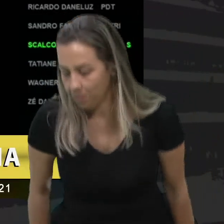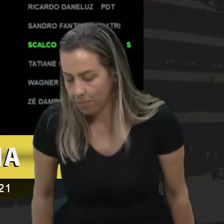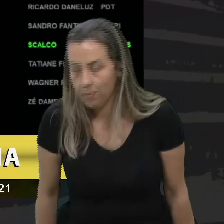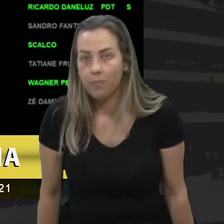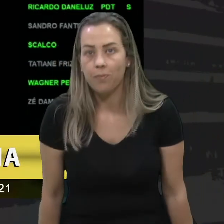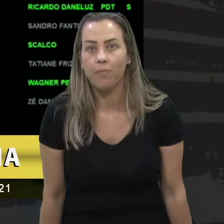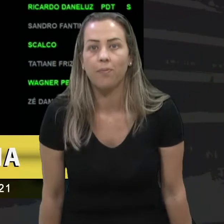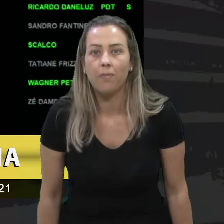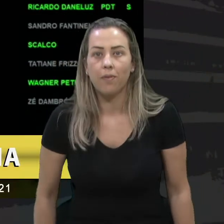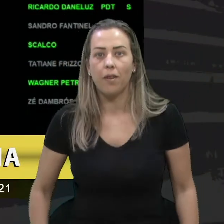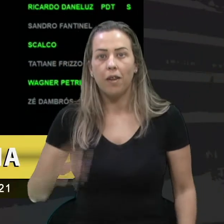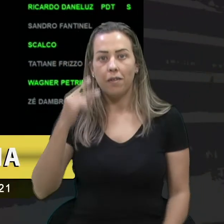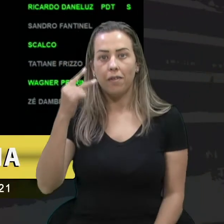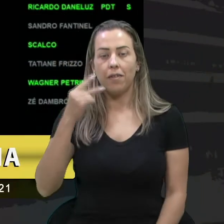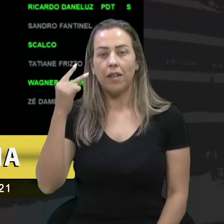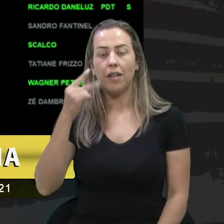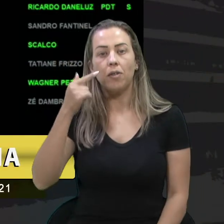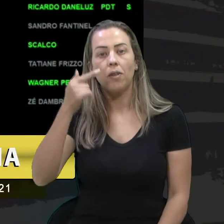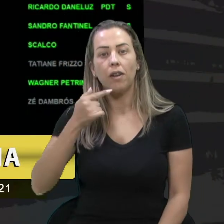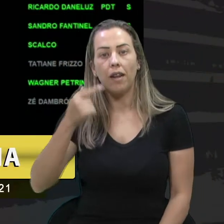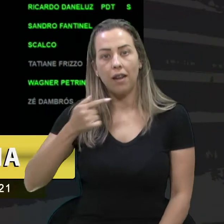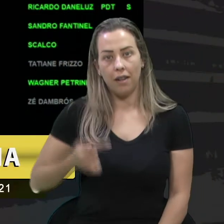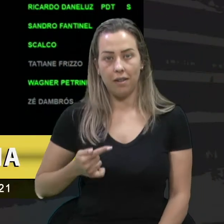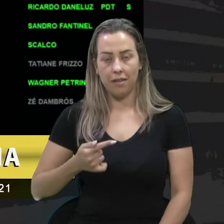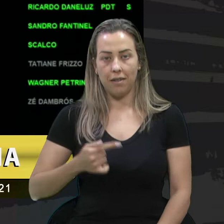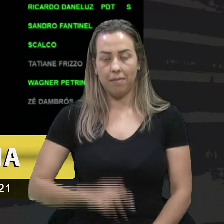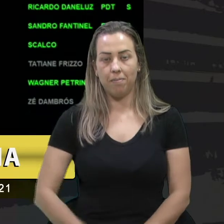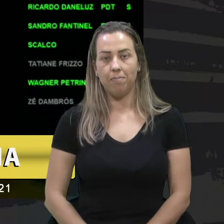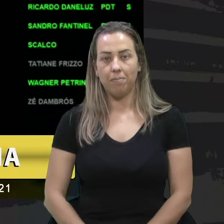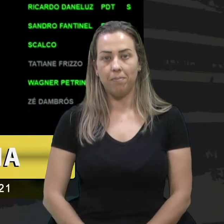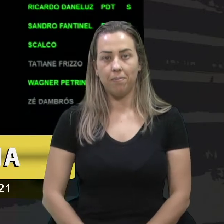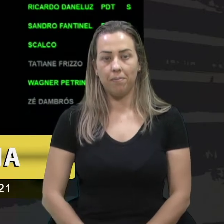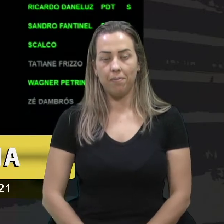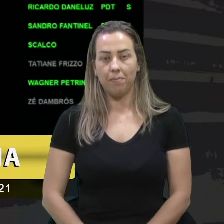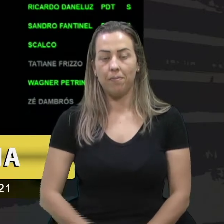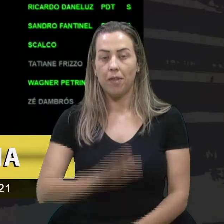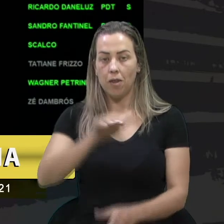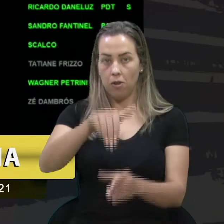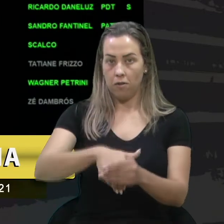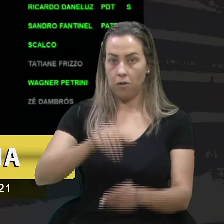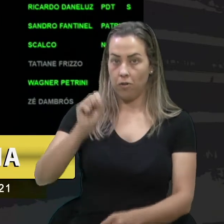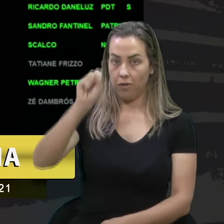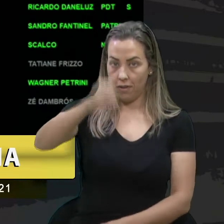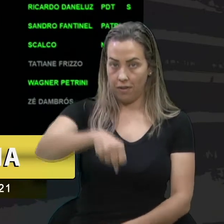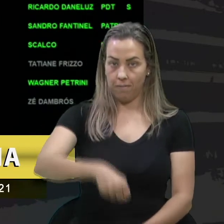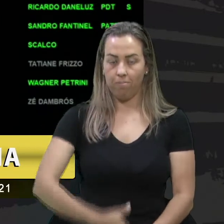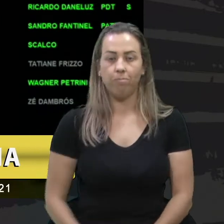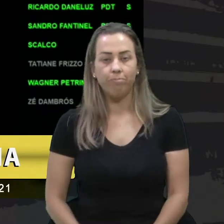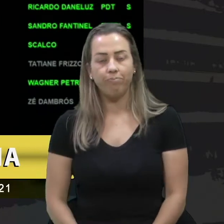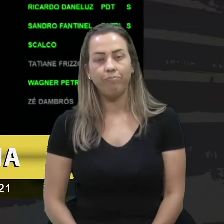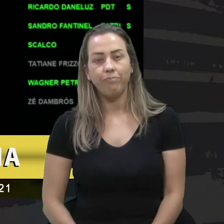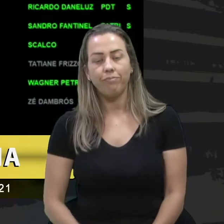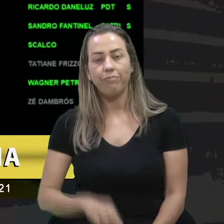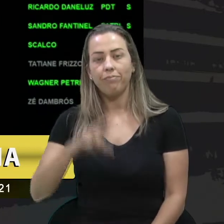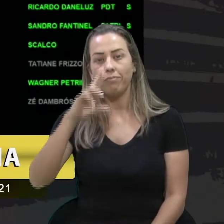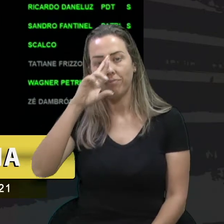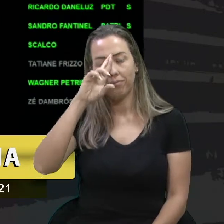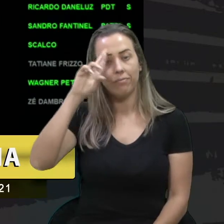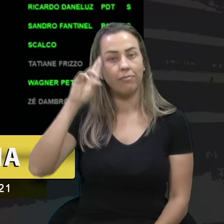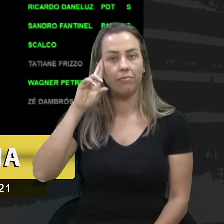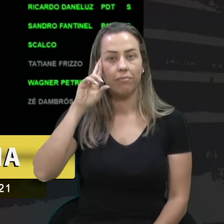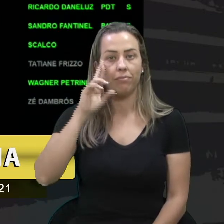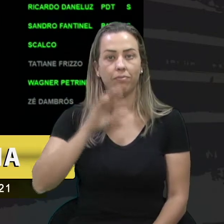vereadora Gladys Frisson vota sim vereador Rafael Bueno